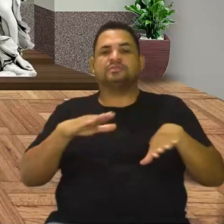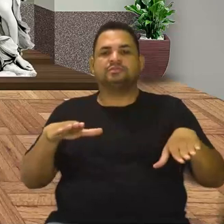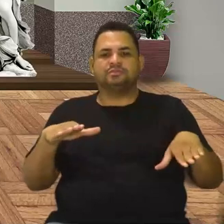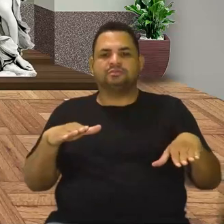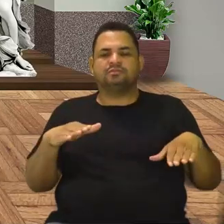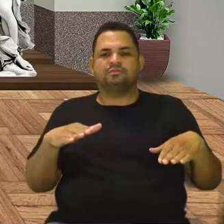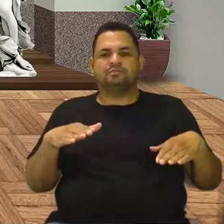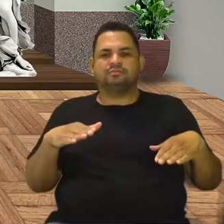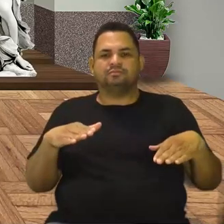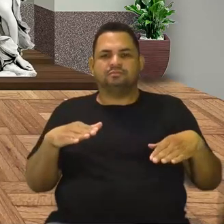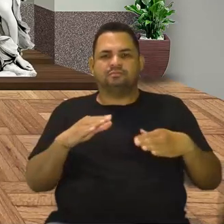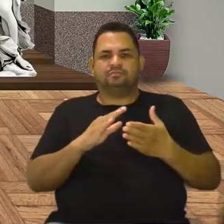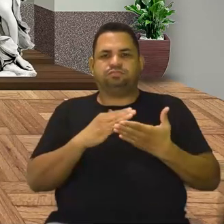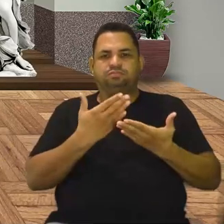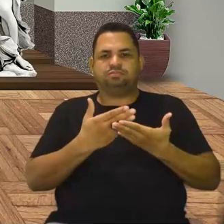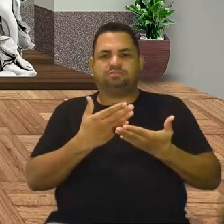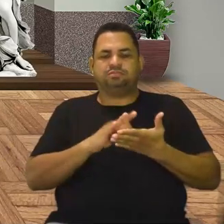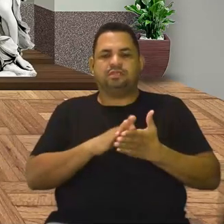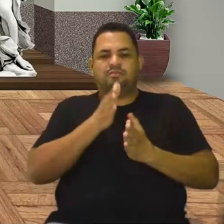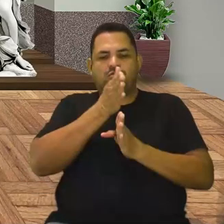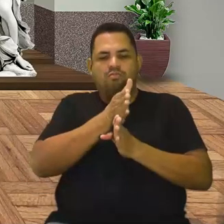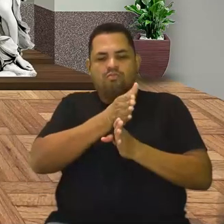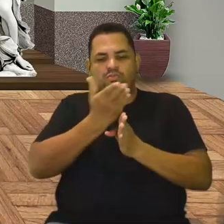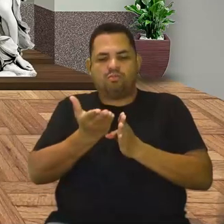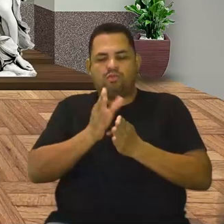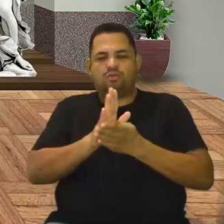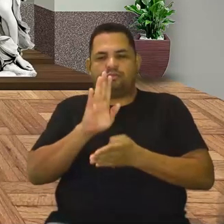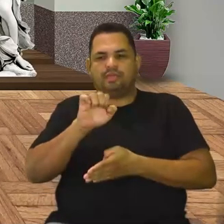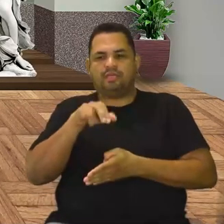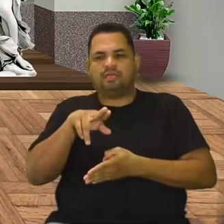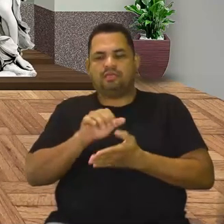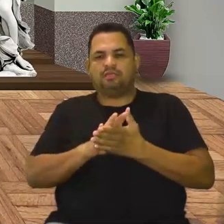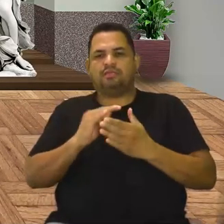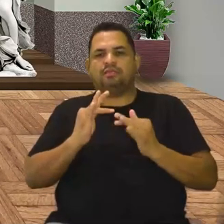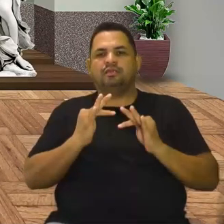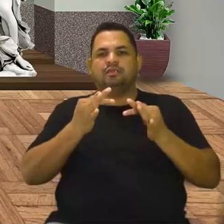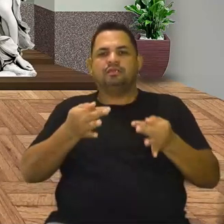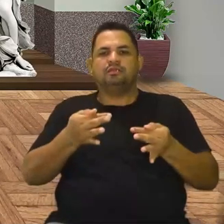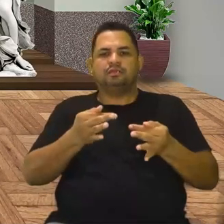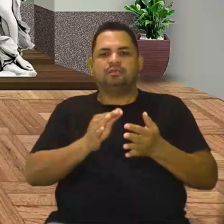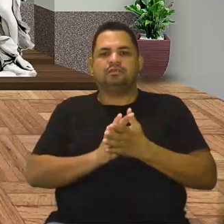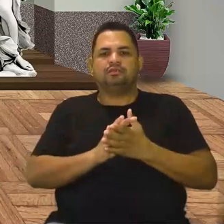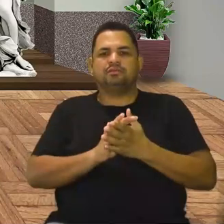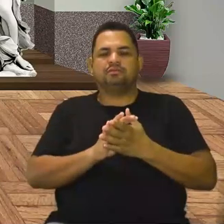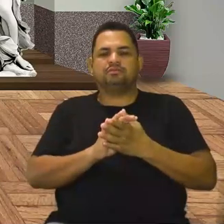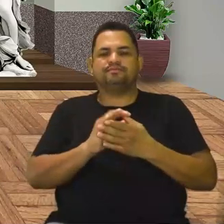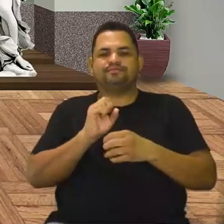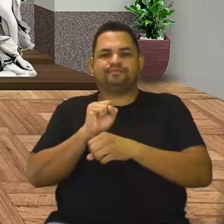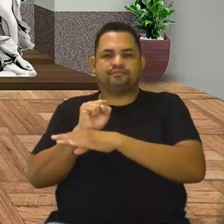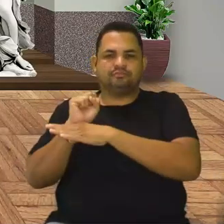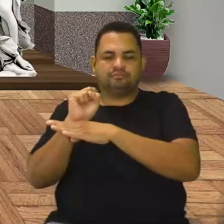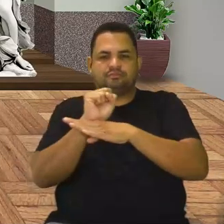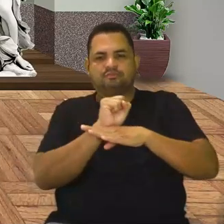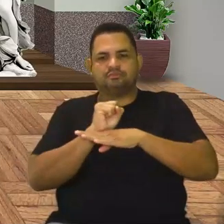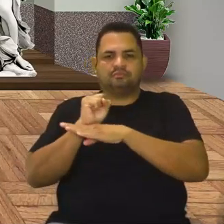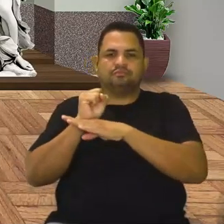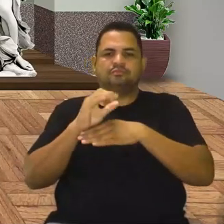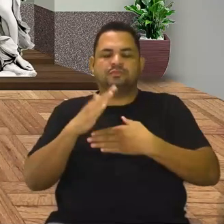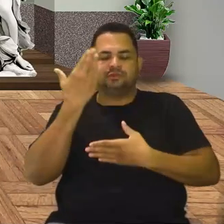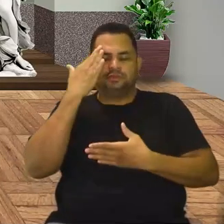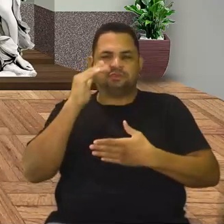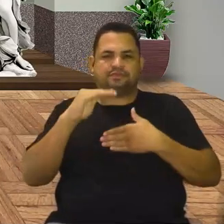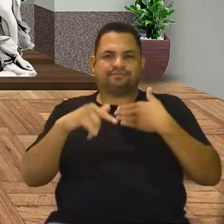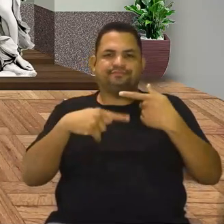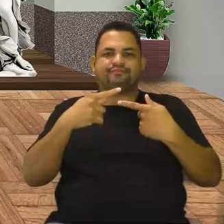com a derrubada do Muro de Berlim, com o fim do socialismo, que nós vamos entender também na próxima